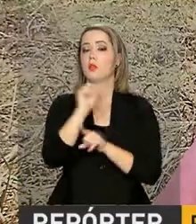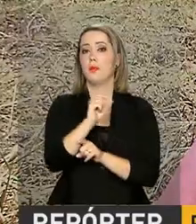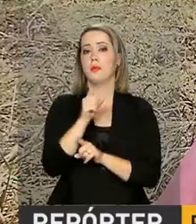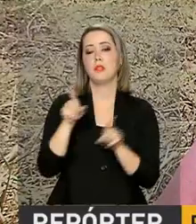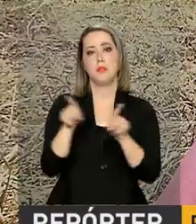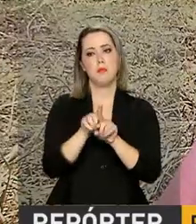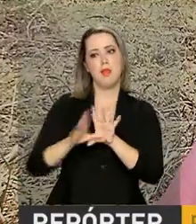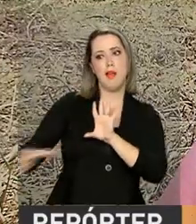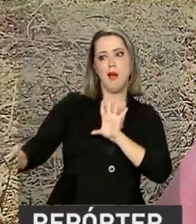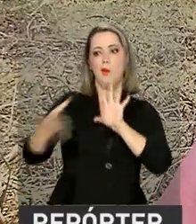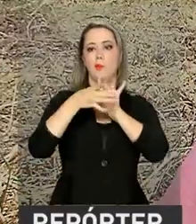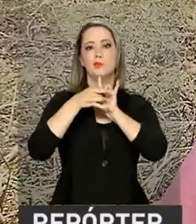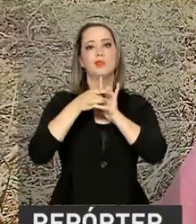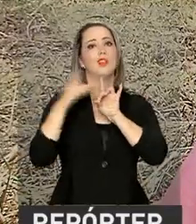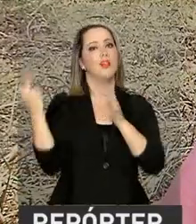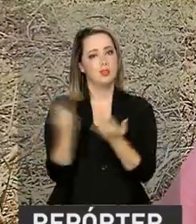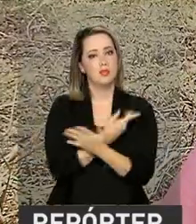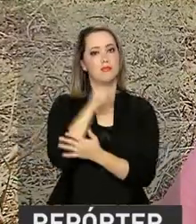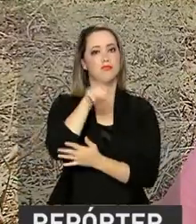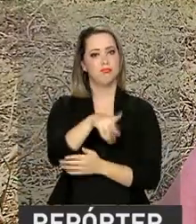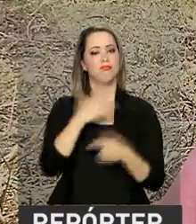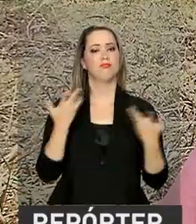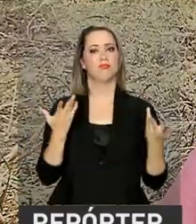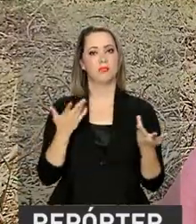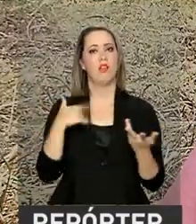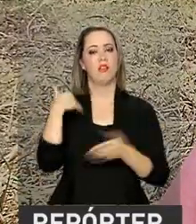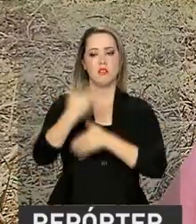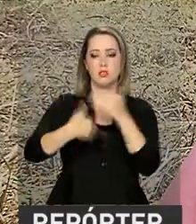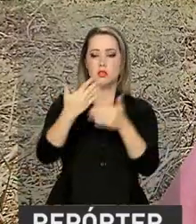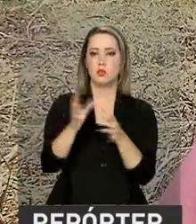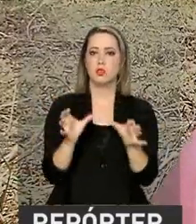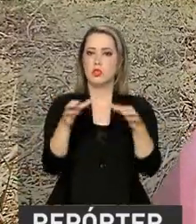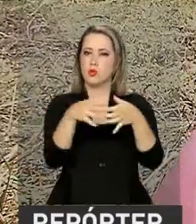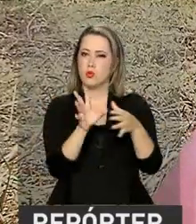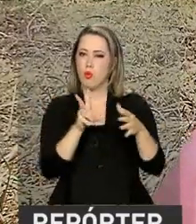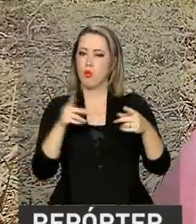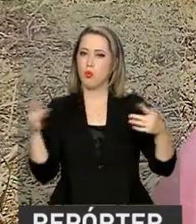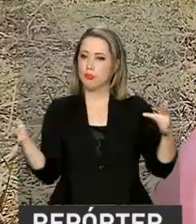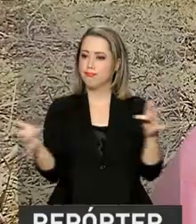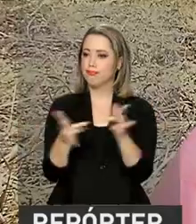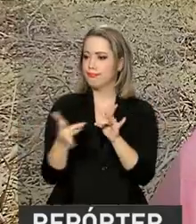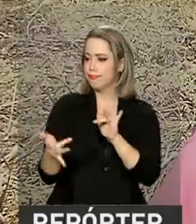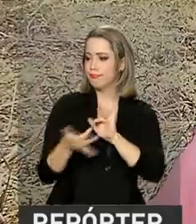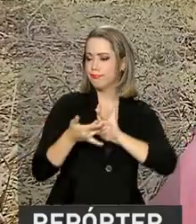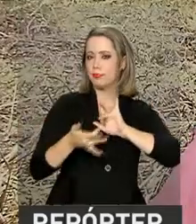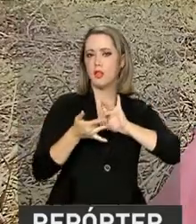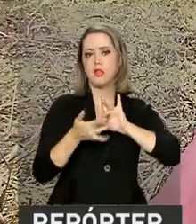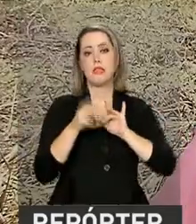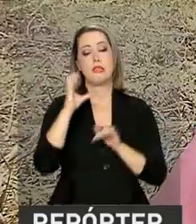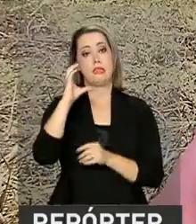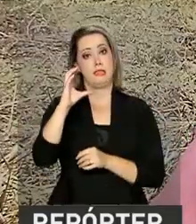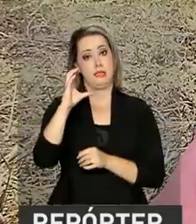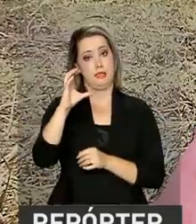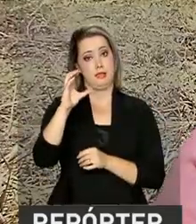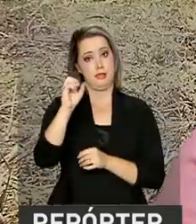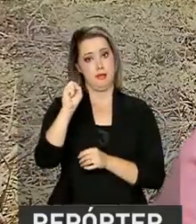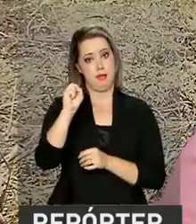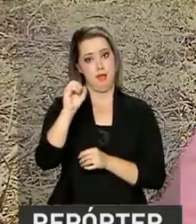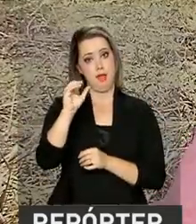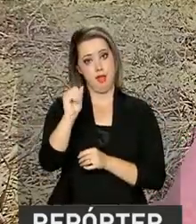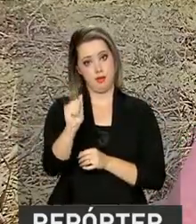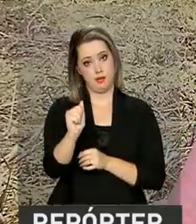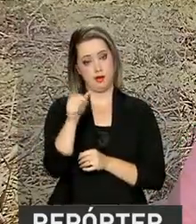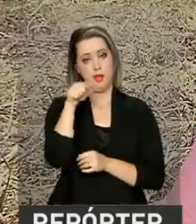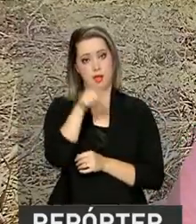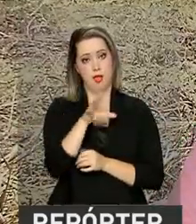relacionamento que se forma também, através dessa combinação de CSA. Os